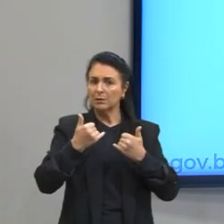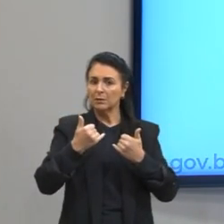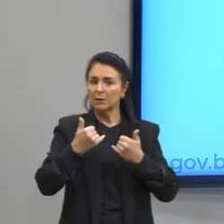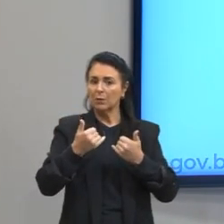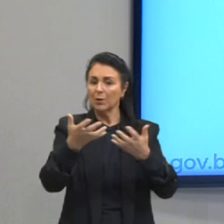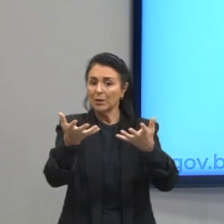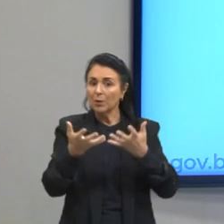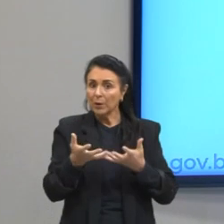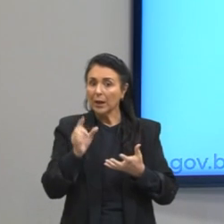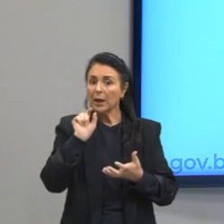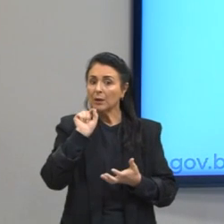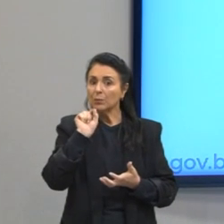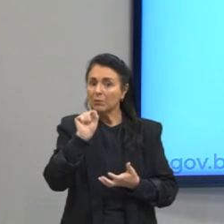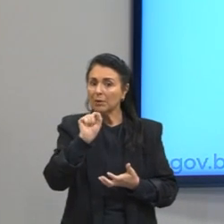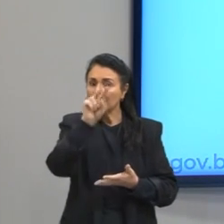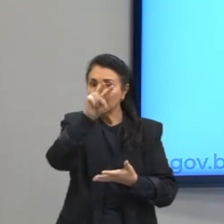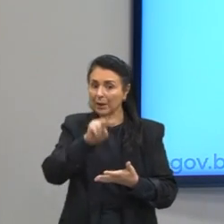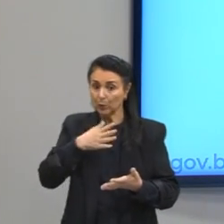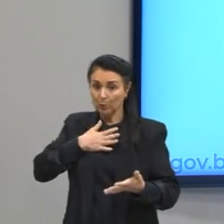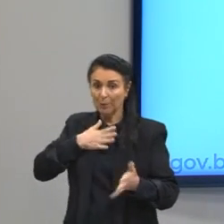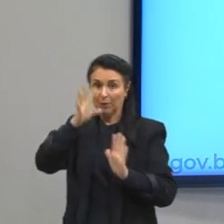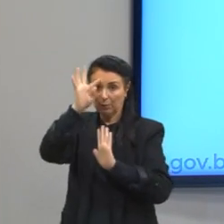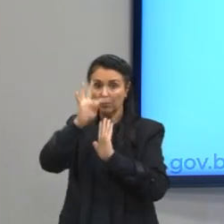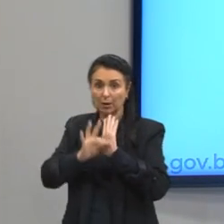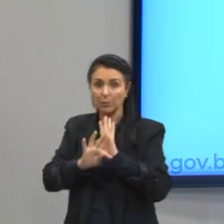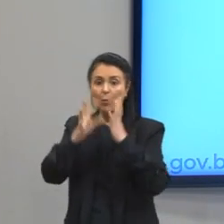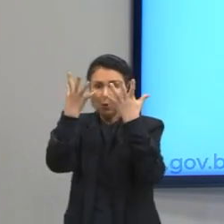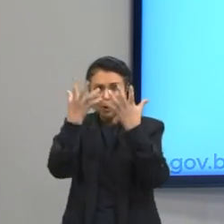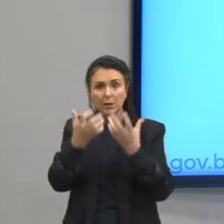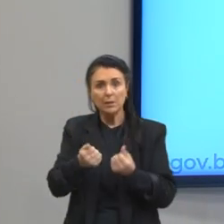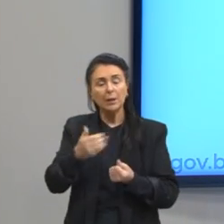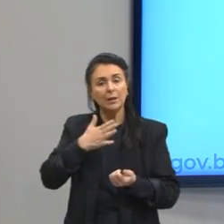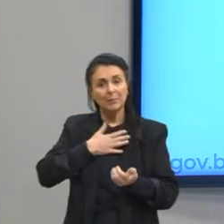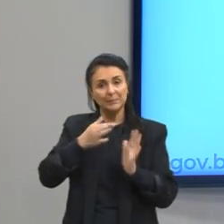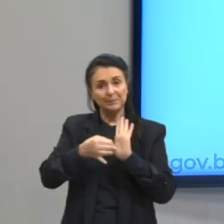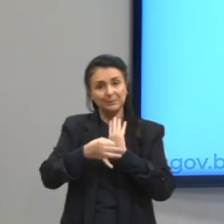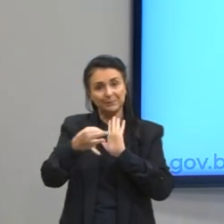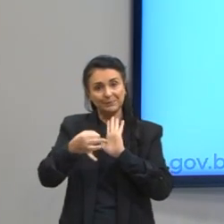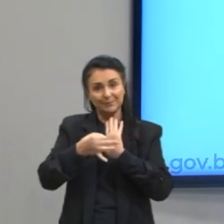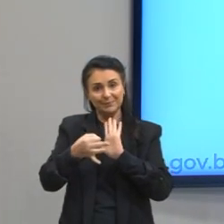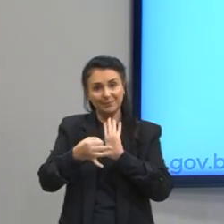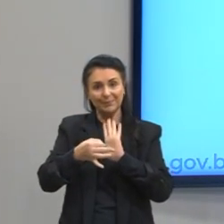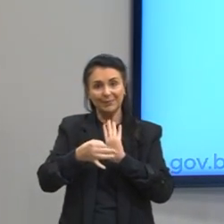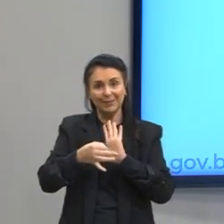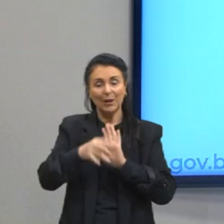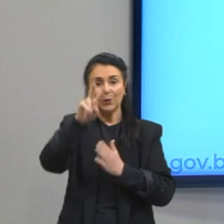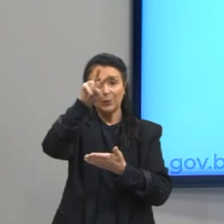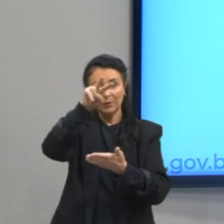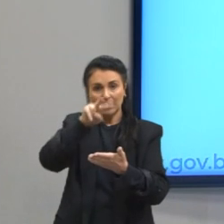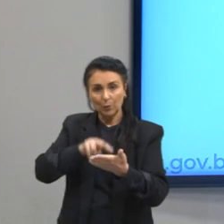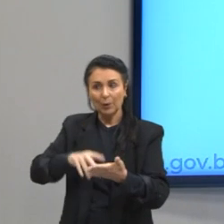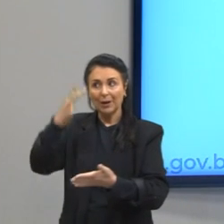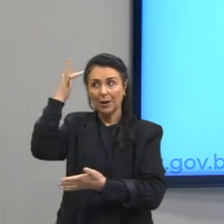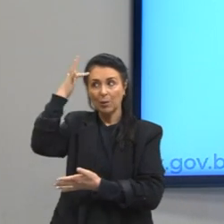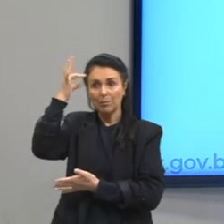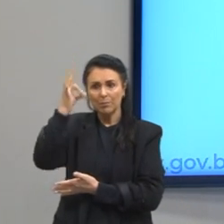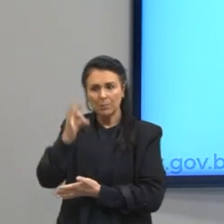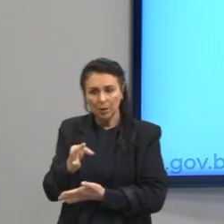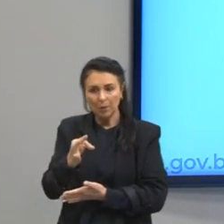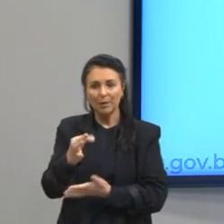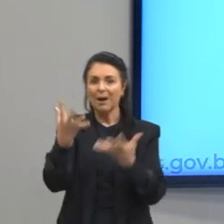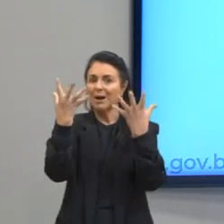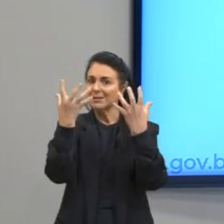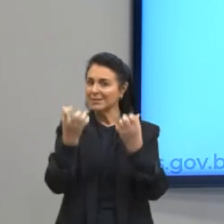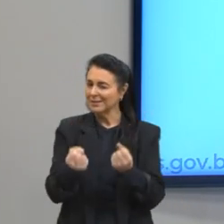concorde com aquilo. Então, sempre que eu tenho essa questão de o leitor compreender uma informação e concordar